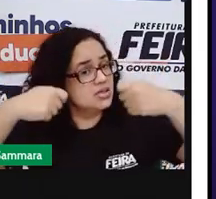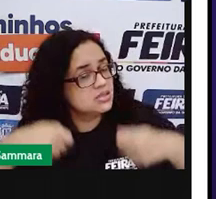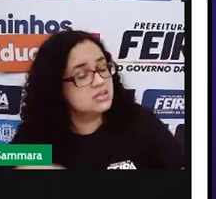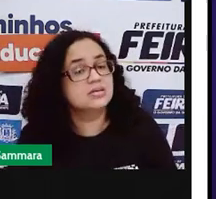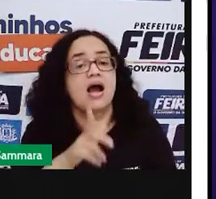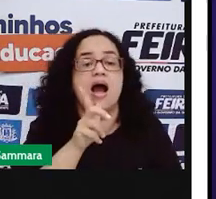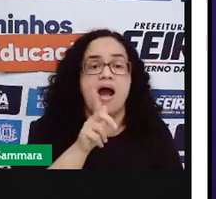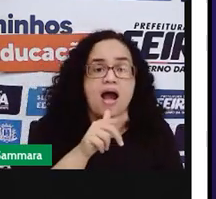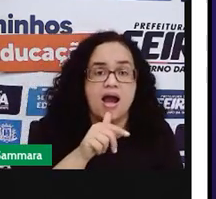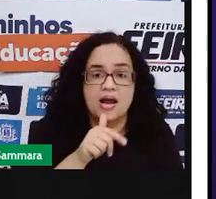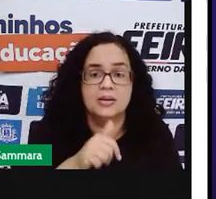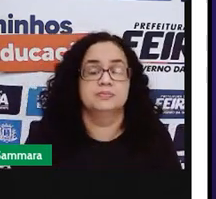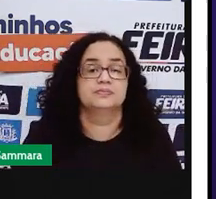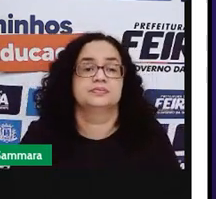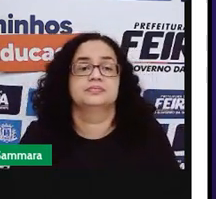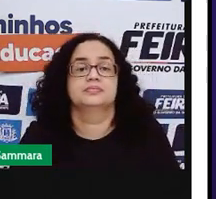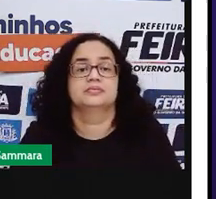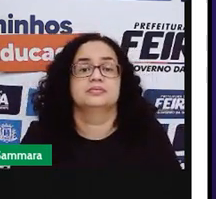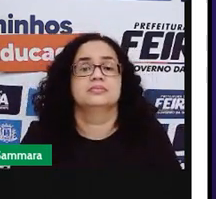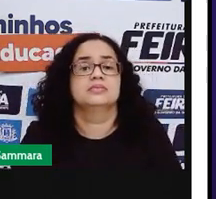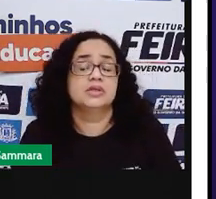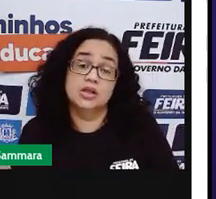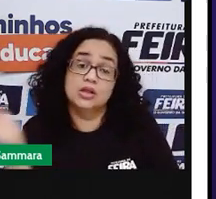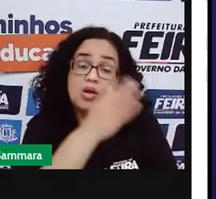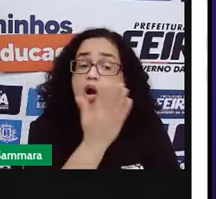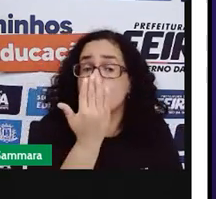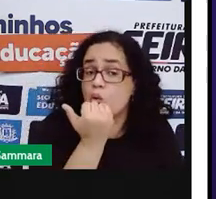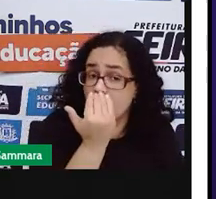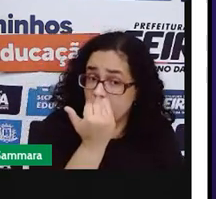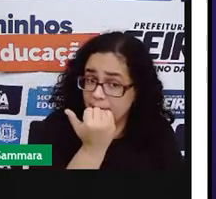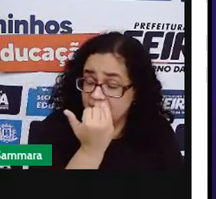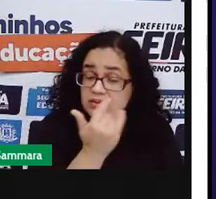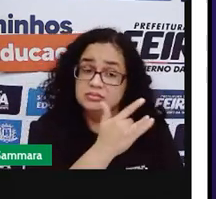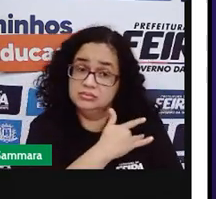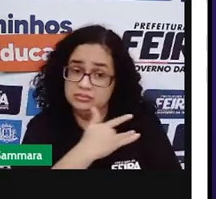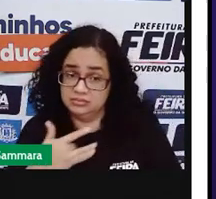manter hidratado. E a alimentação?